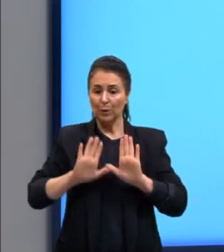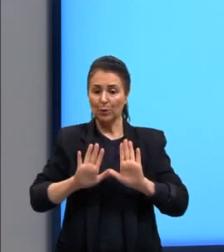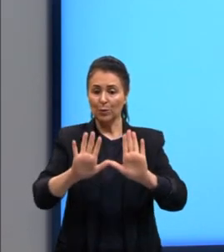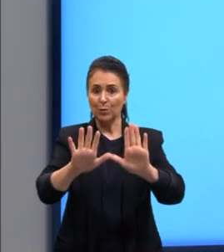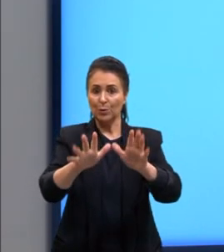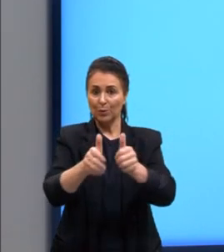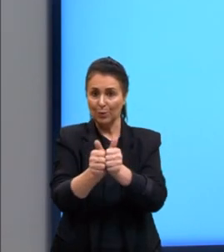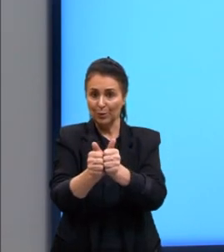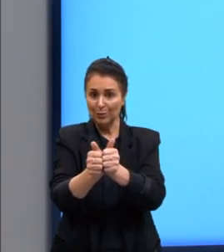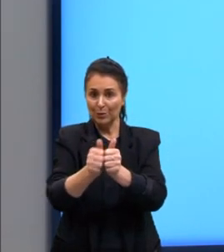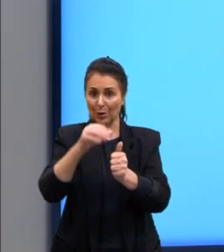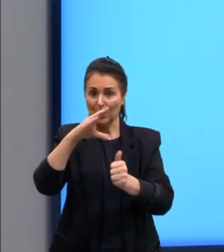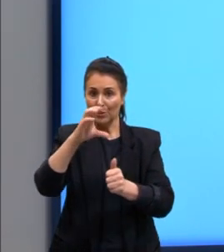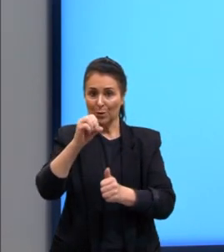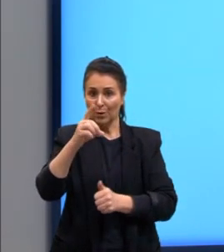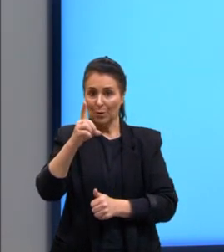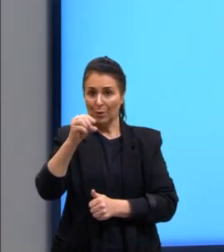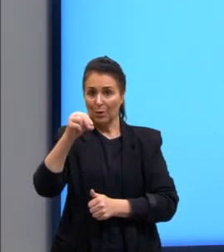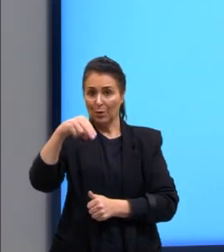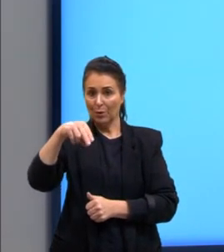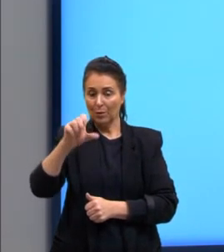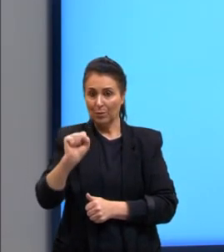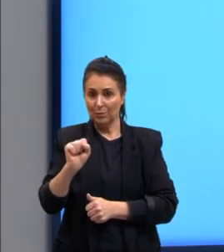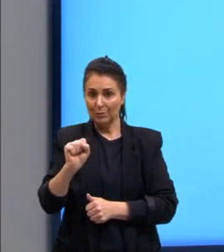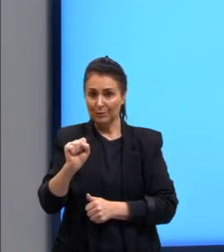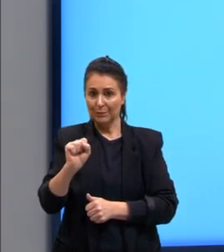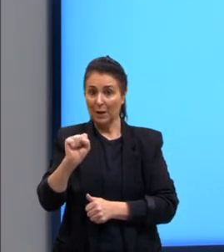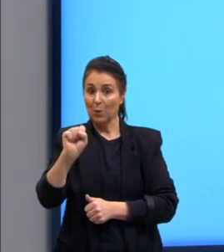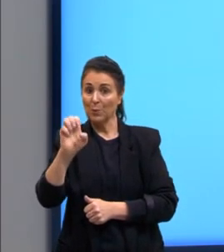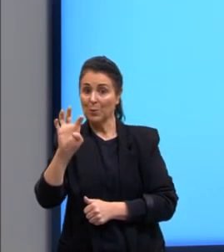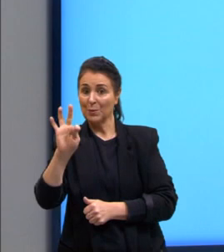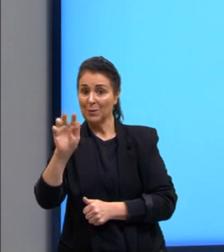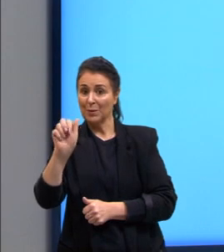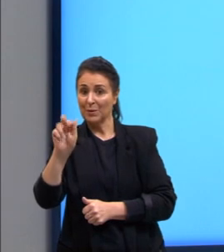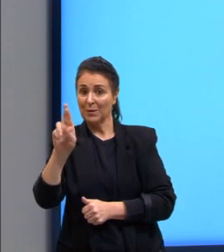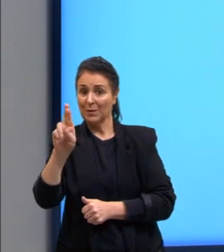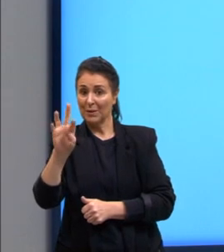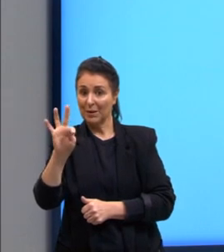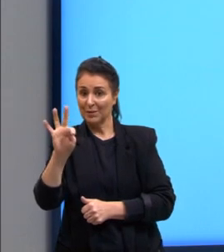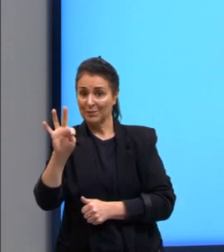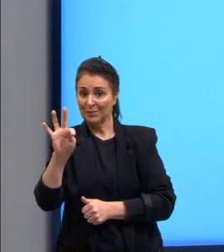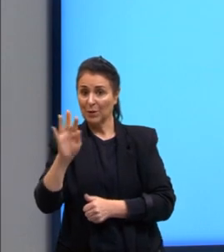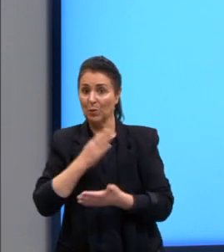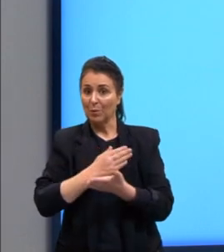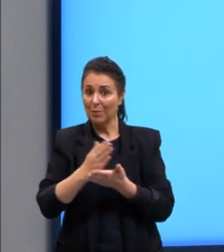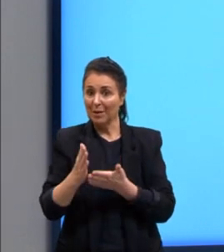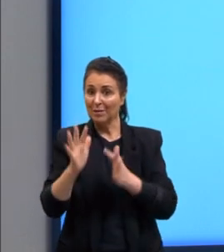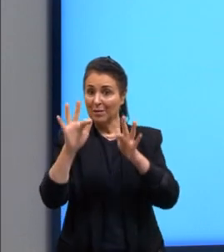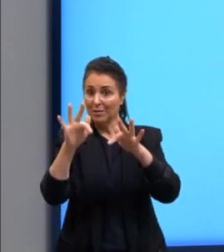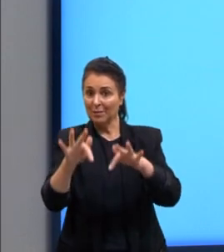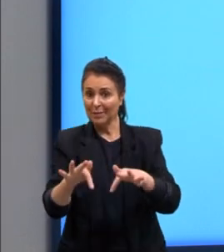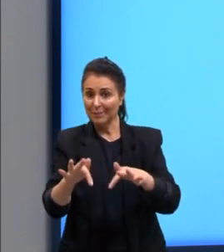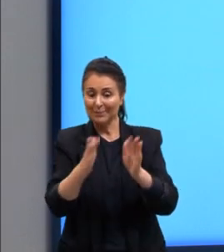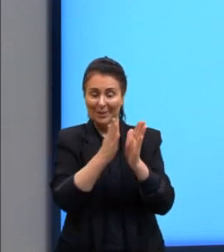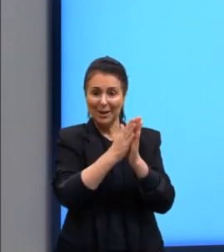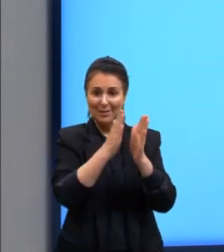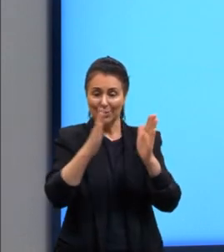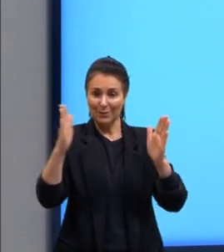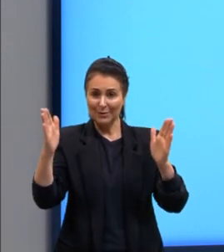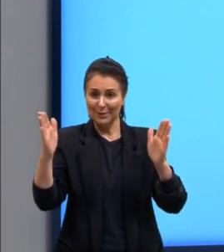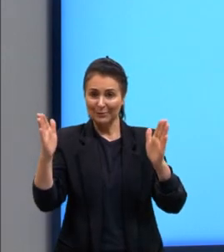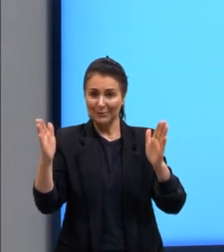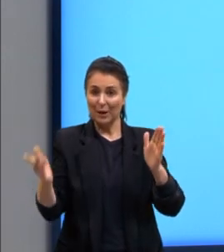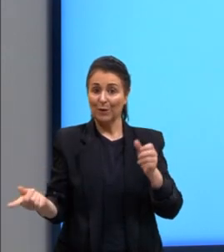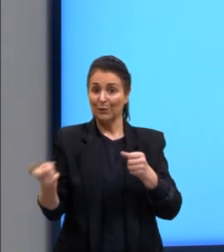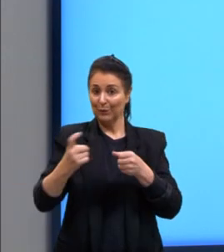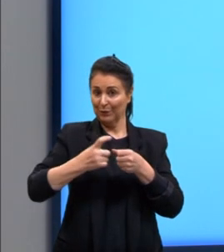gravarem? Que é o do start, que é onde começa e onde termina. Então, a sequência. Vamos voltar um